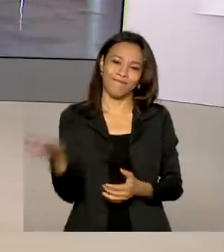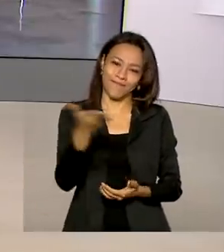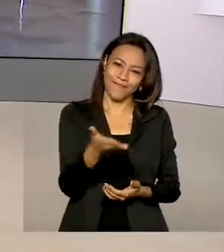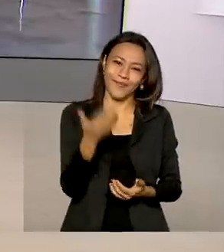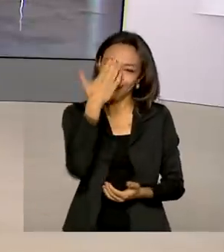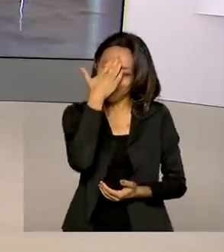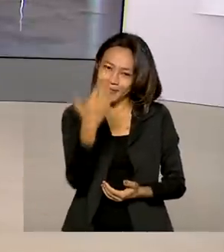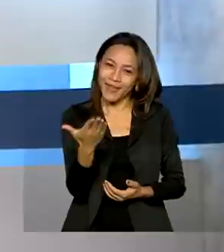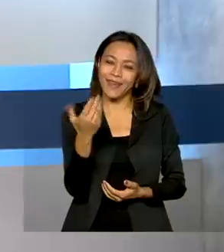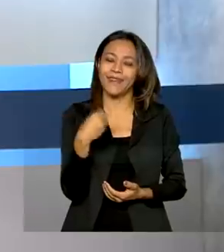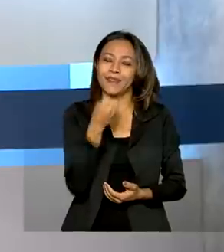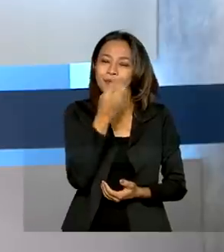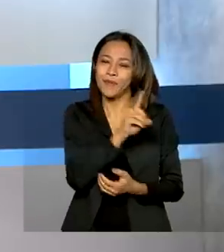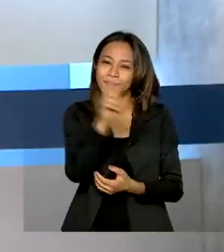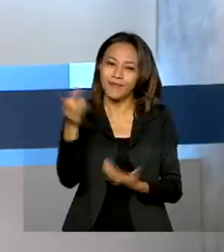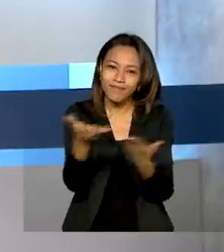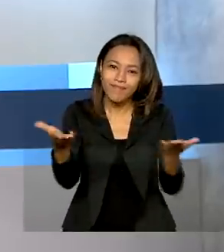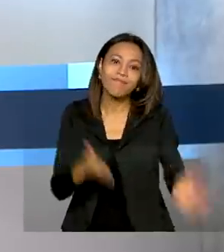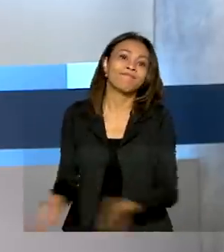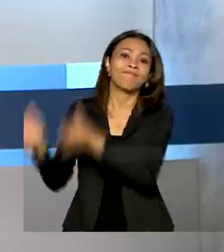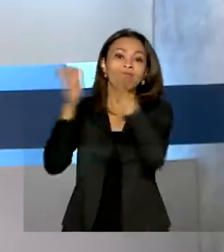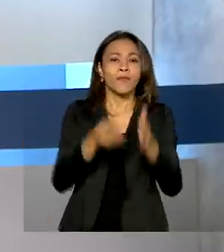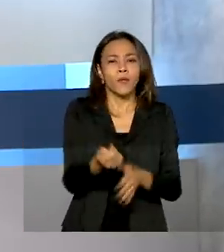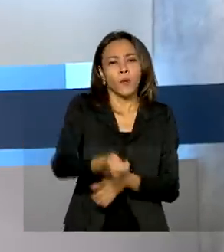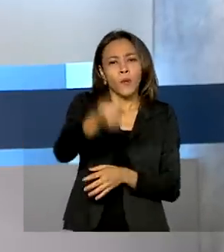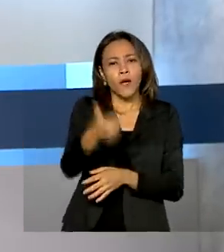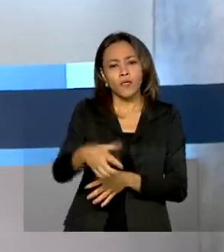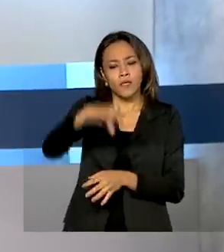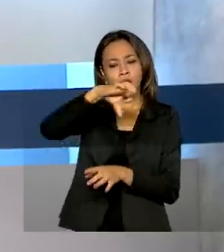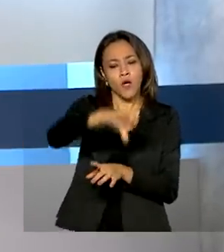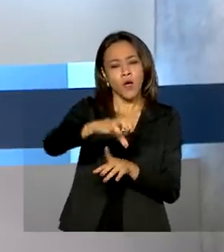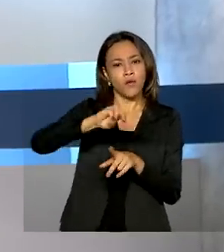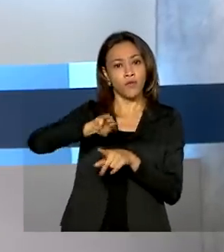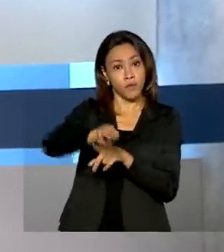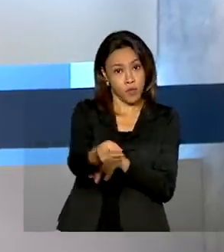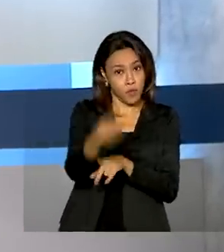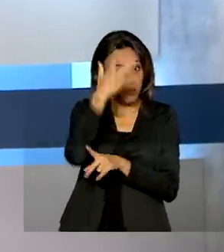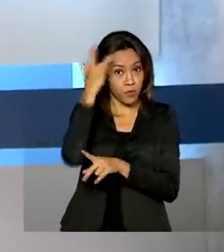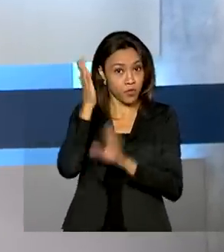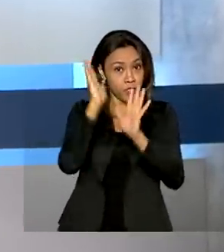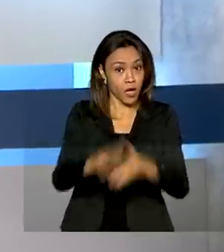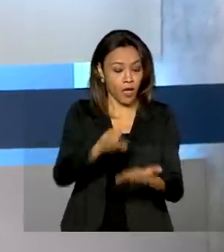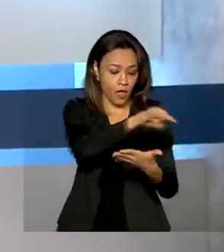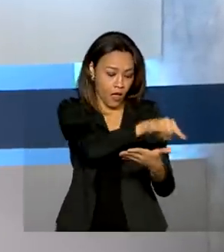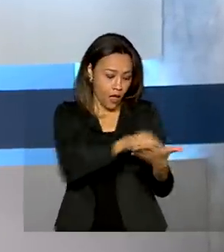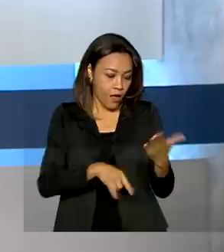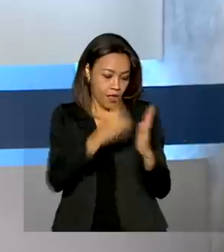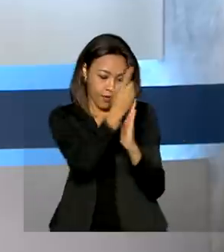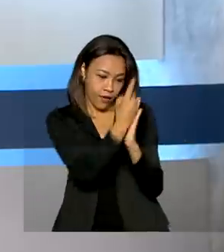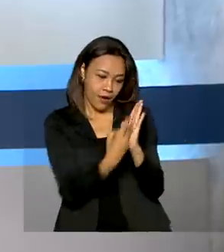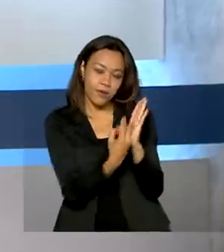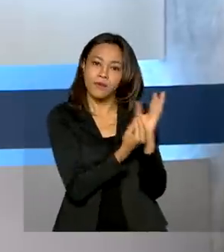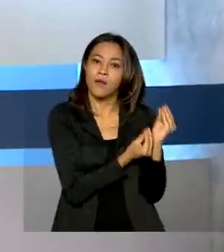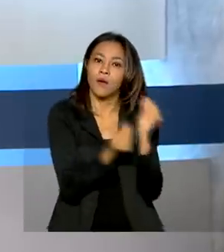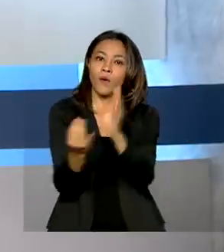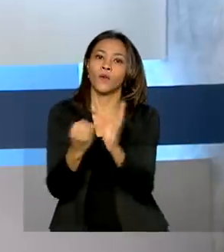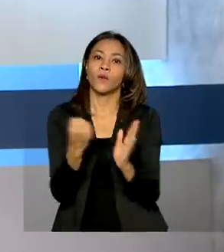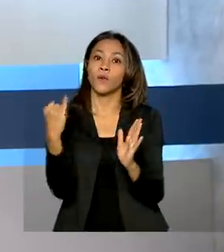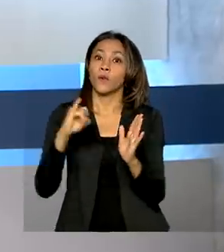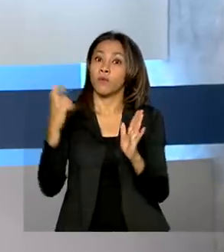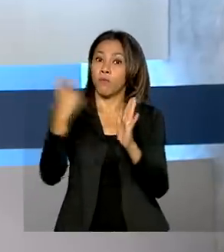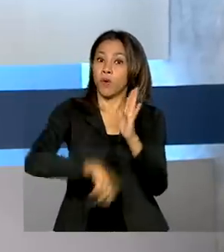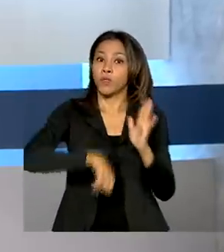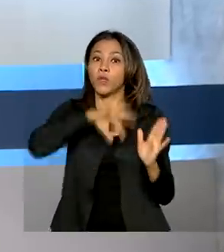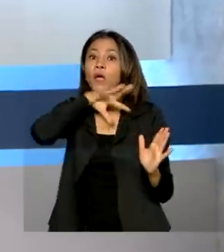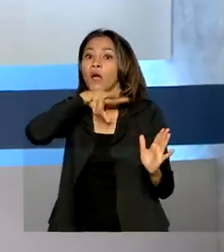Gabriela. Bom dia para você, bom trabalho. Quase 9 milhões de contribuintes já entregaram a declaração do Imposto de Renda. O prazo para o envio da